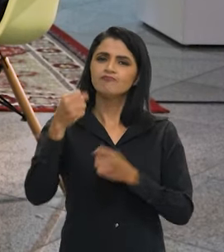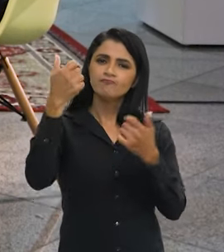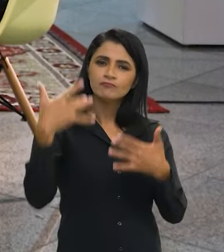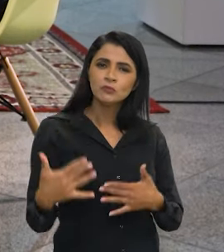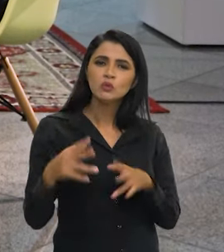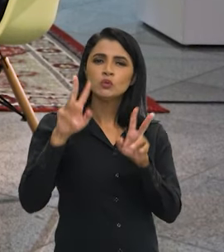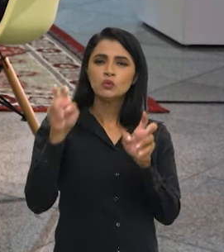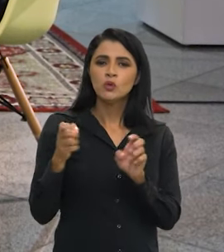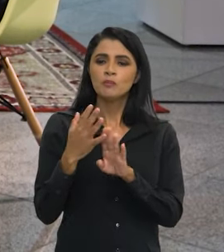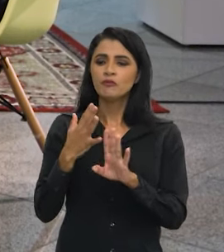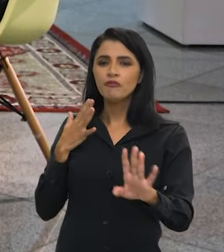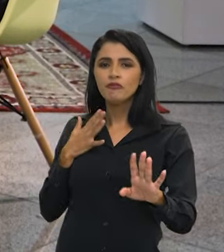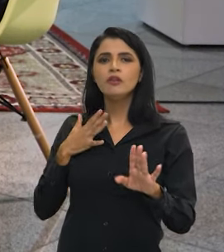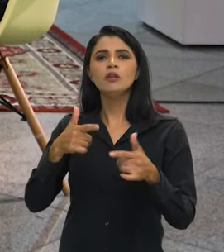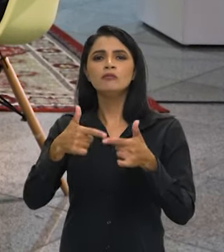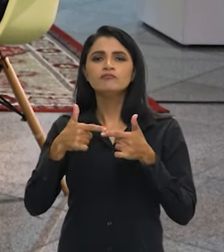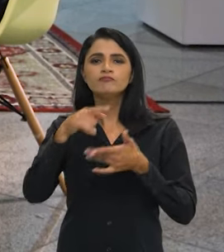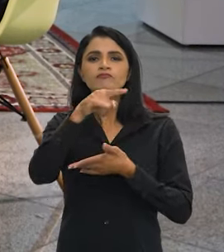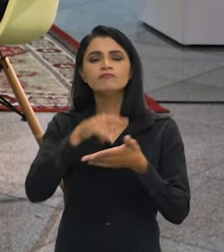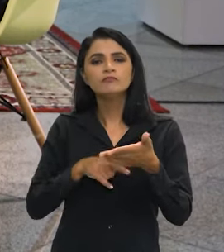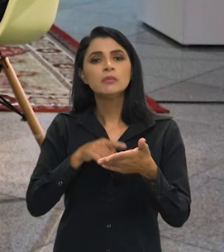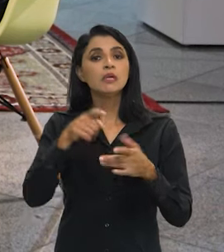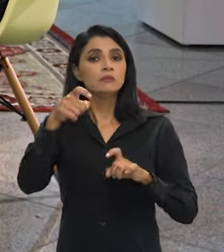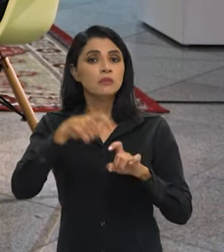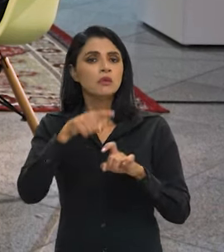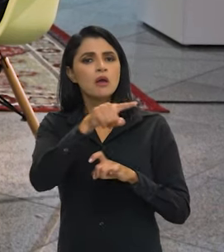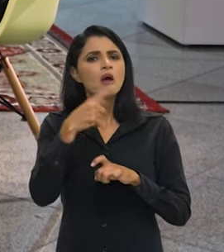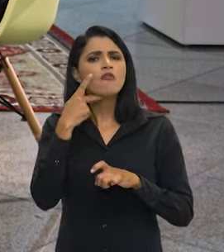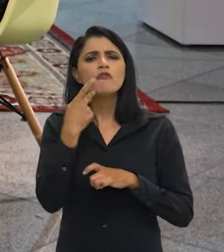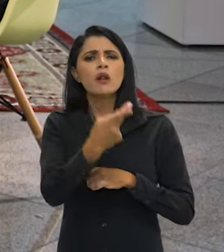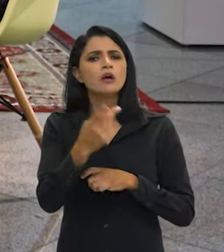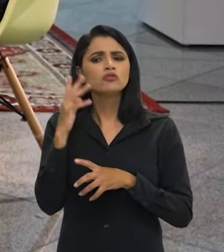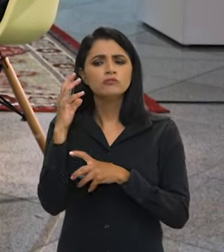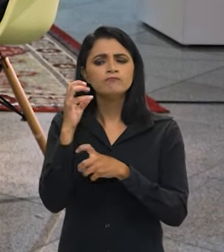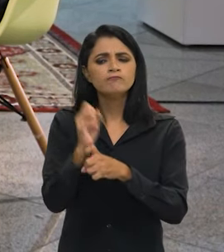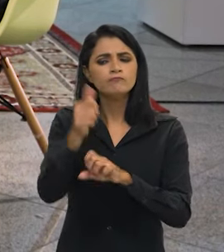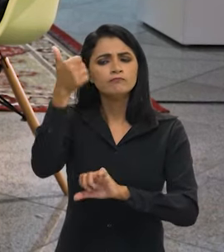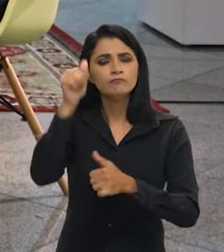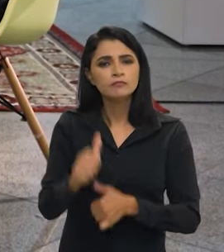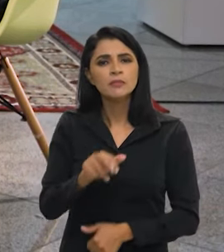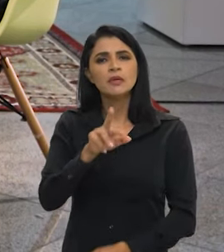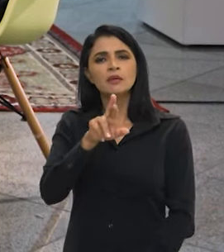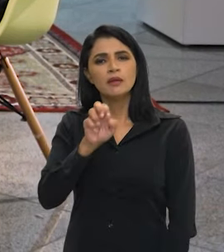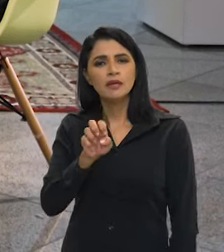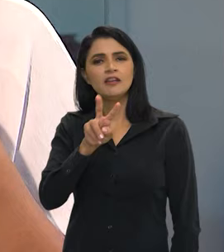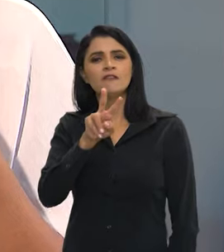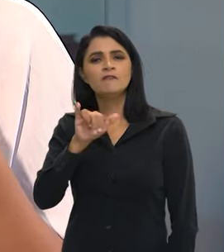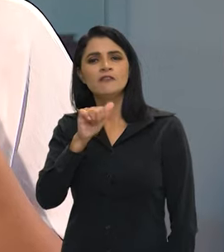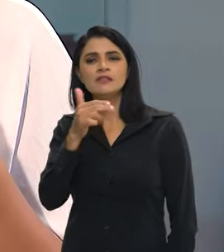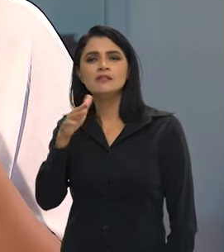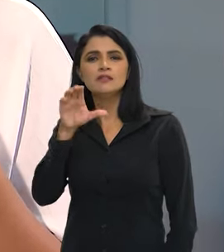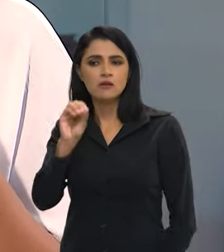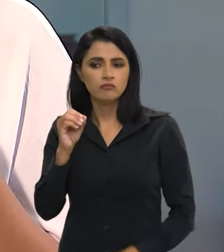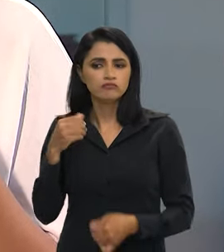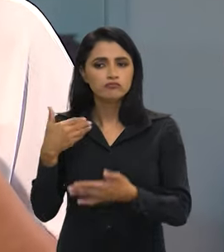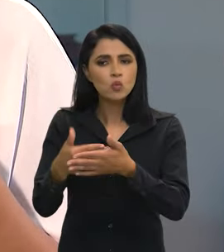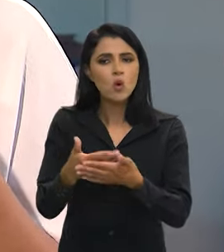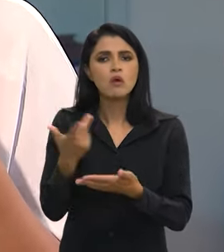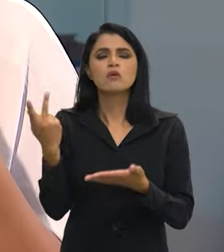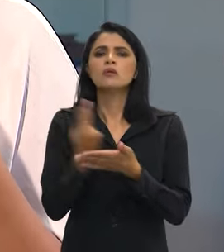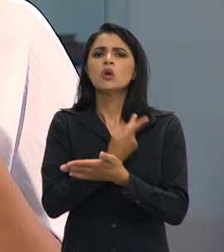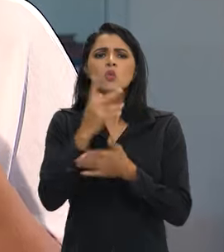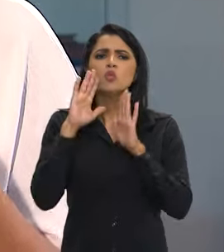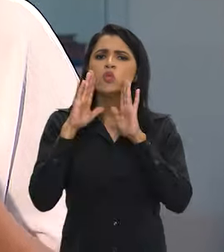e atestados antes e agora eu queria falar sobre revisão, que deve estar para acontecer. Qual que o foco dessa